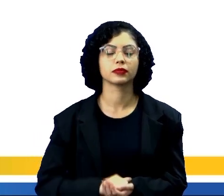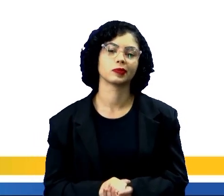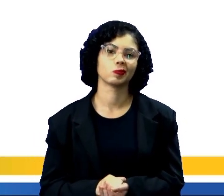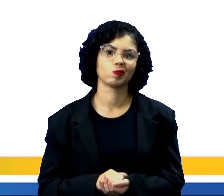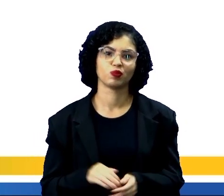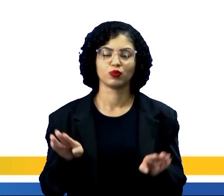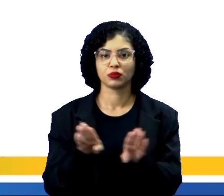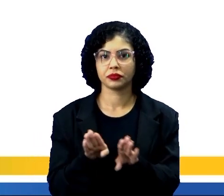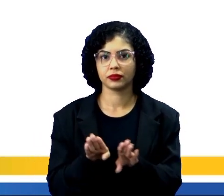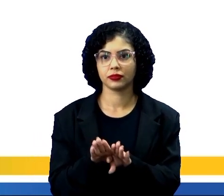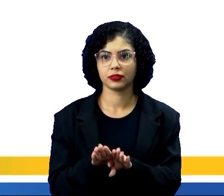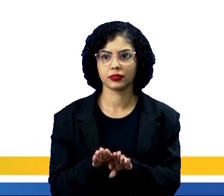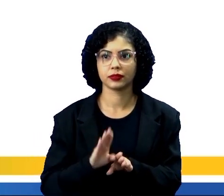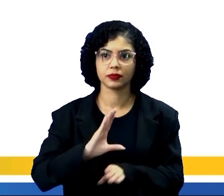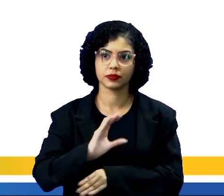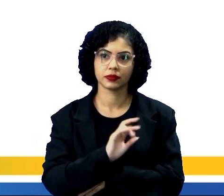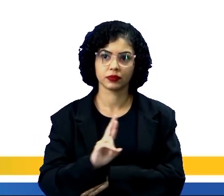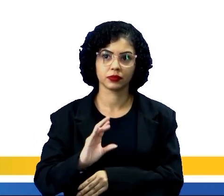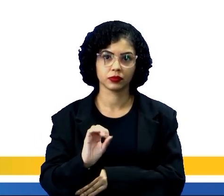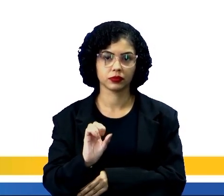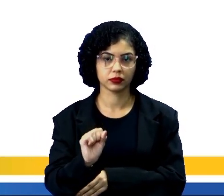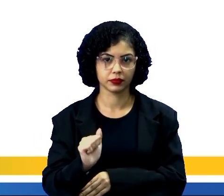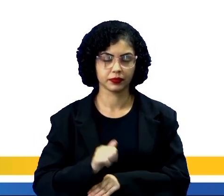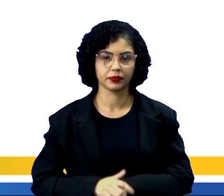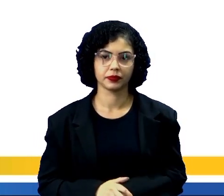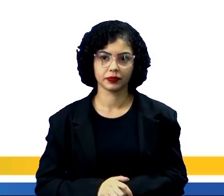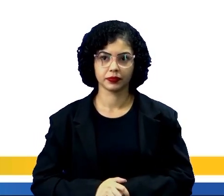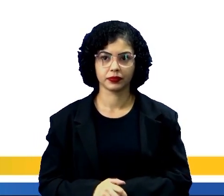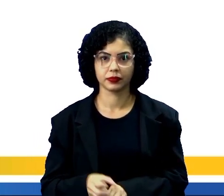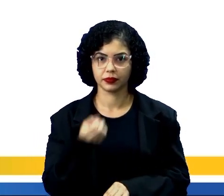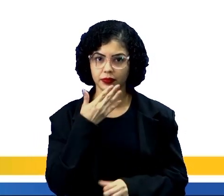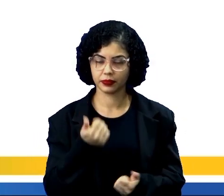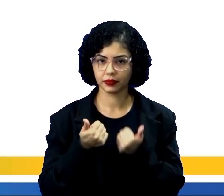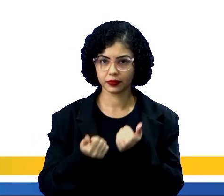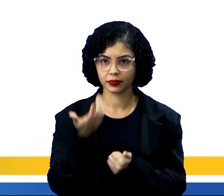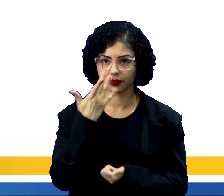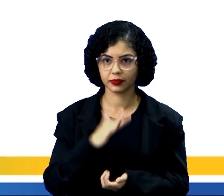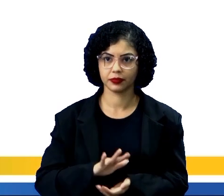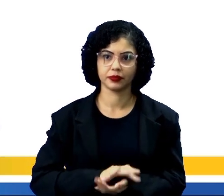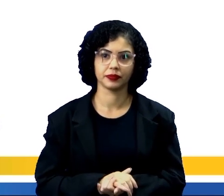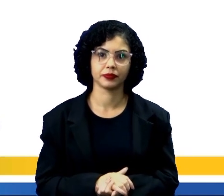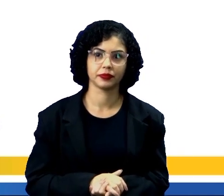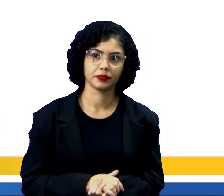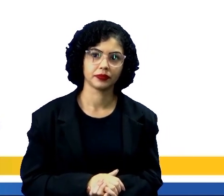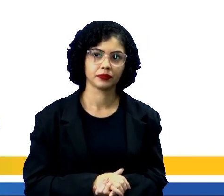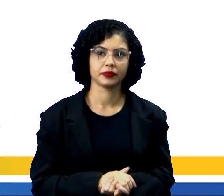puxarem a carroça. Nossa, muito bem, crianças. Vamos para mais uma?